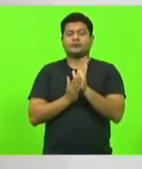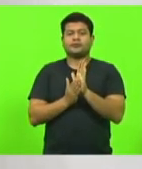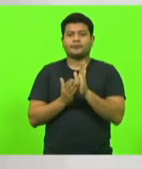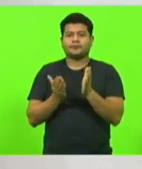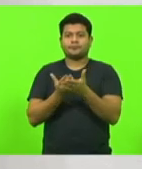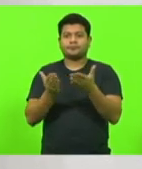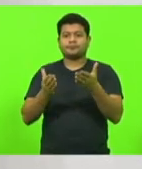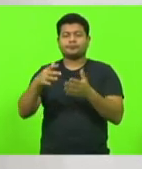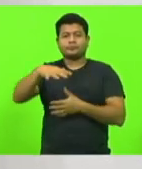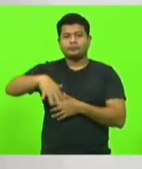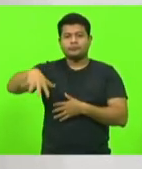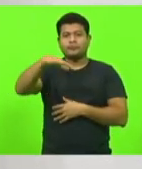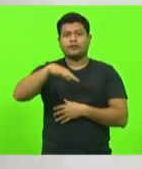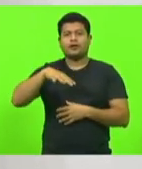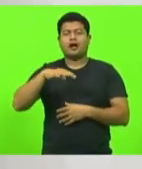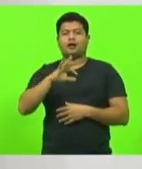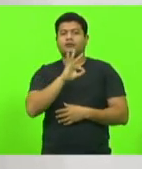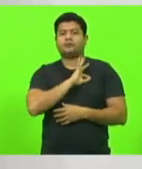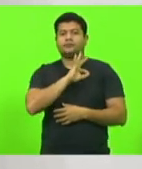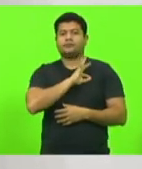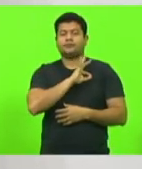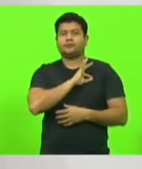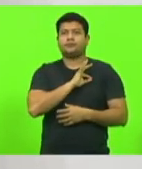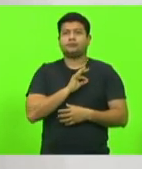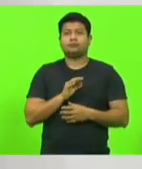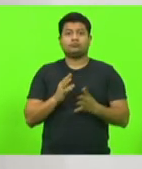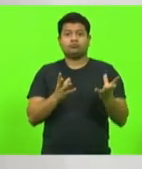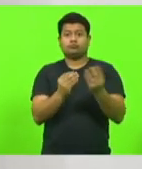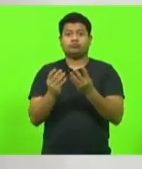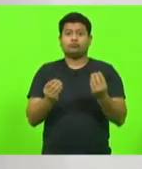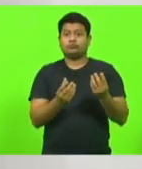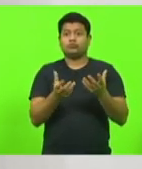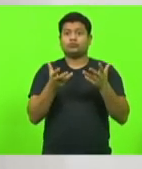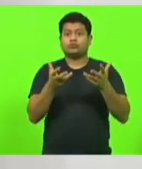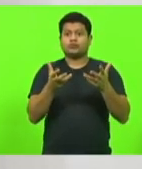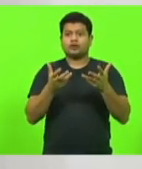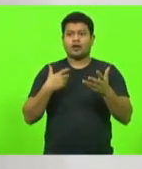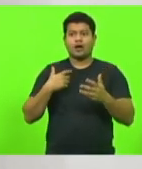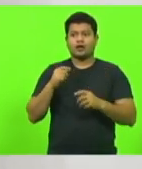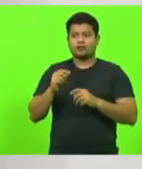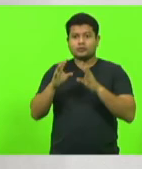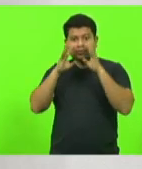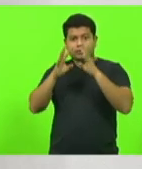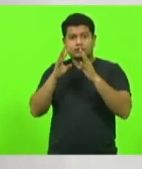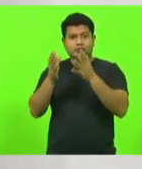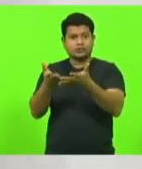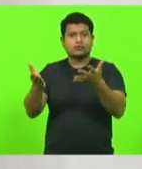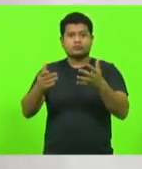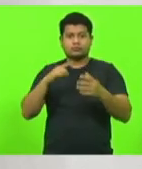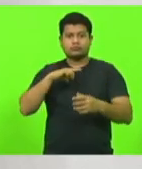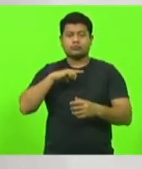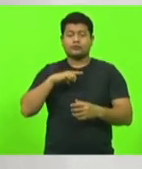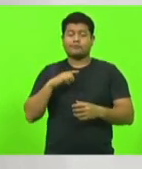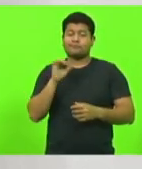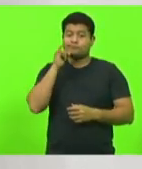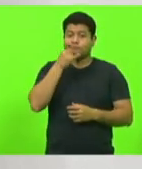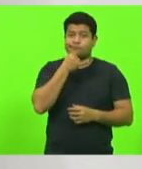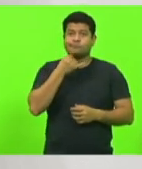assunto esse que é muito esperado por todos os praças do estado de Santa Catarina. Infelizmente,